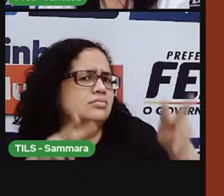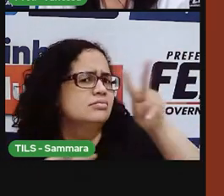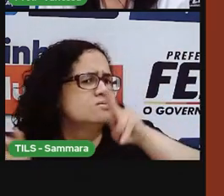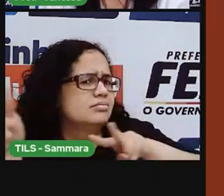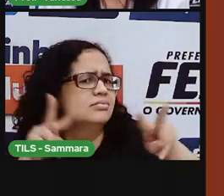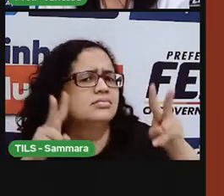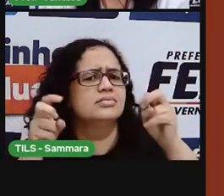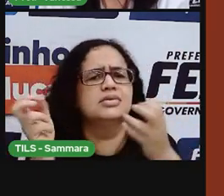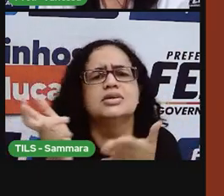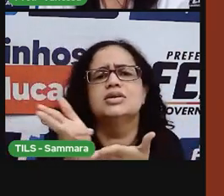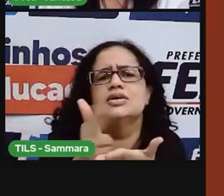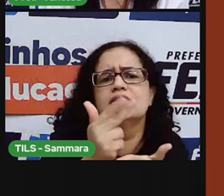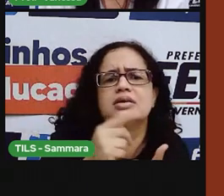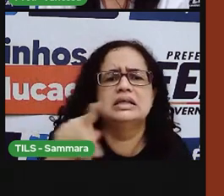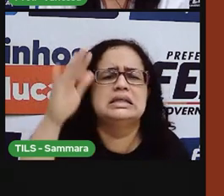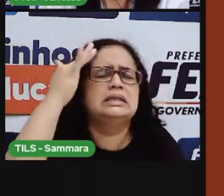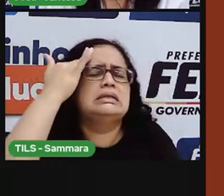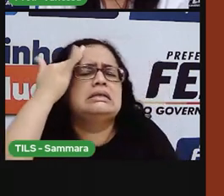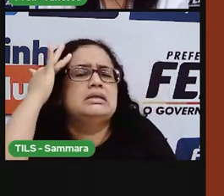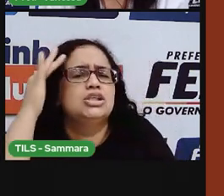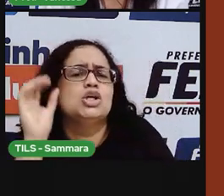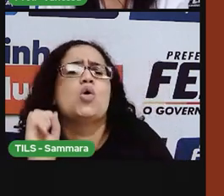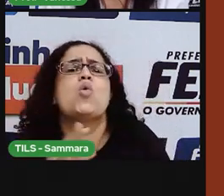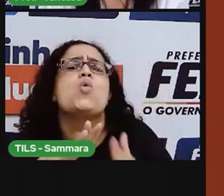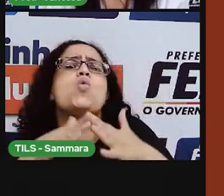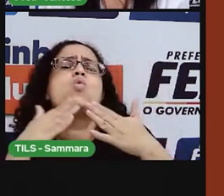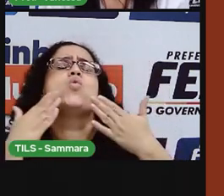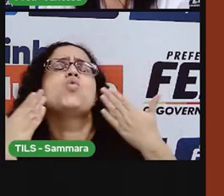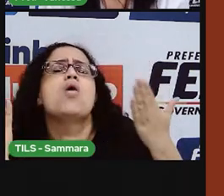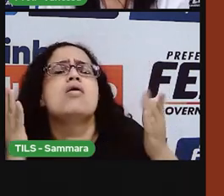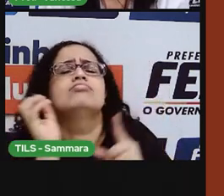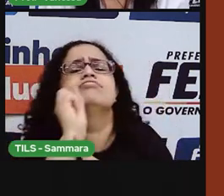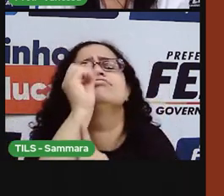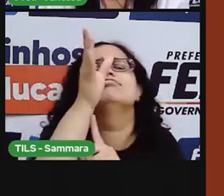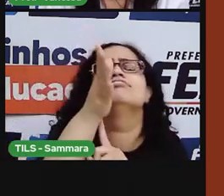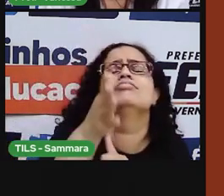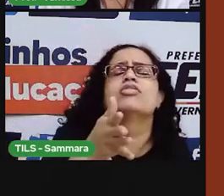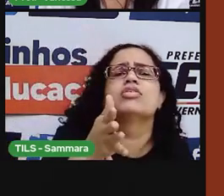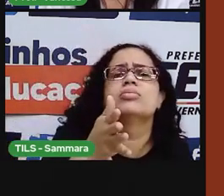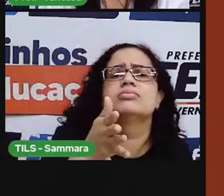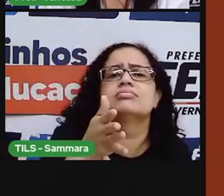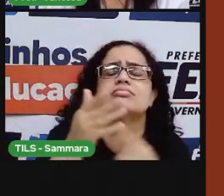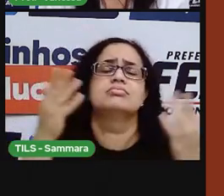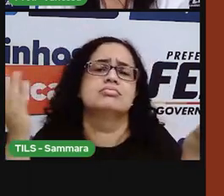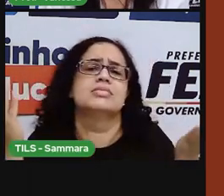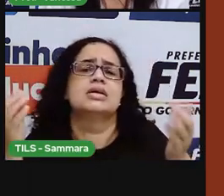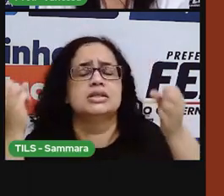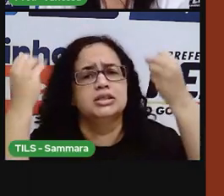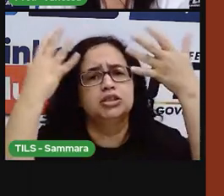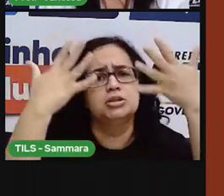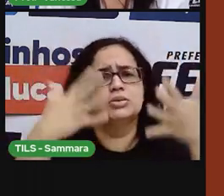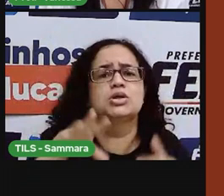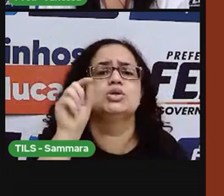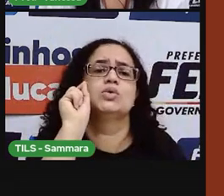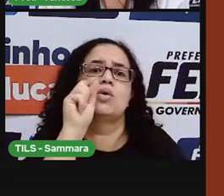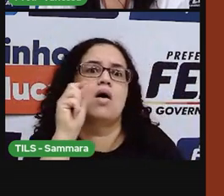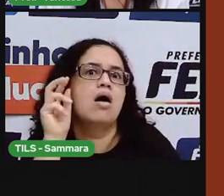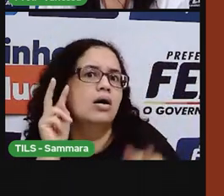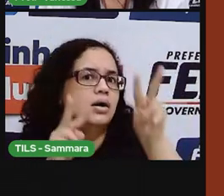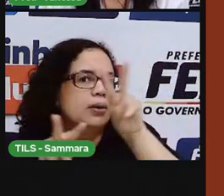Observem estas imagens e tente descobrir de qual fábula ela está se referindo.